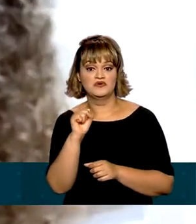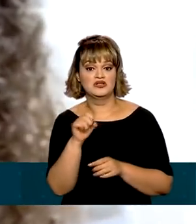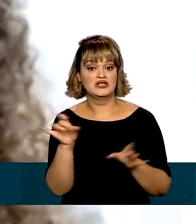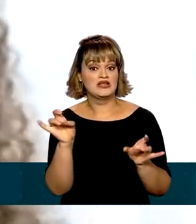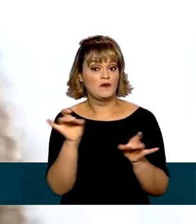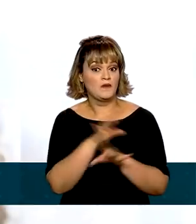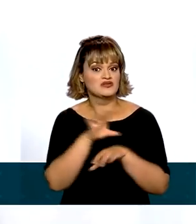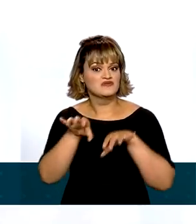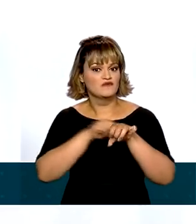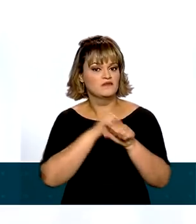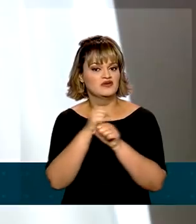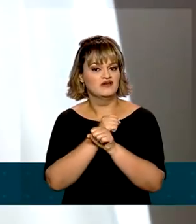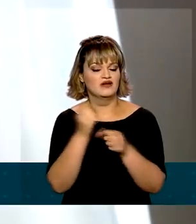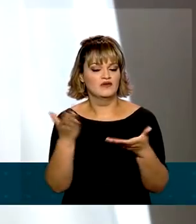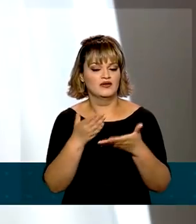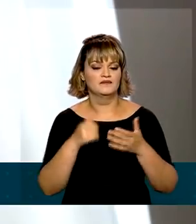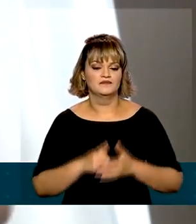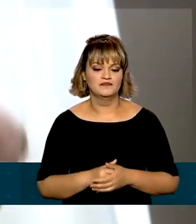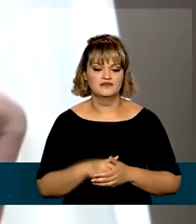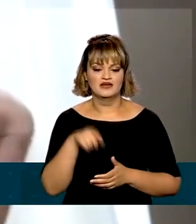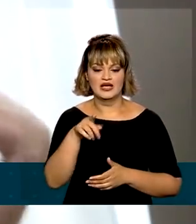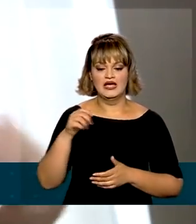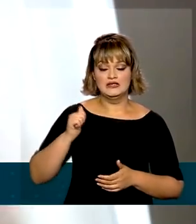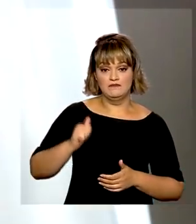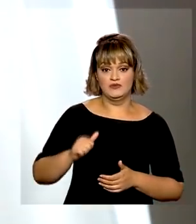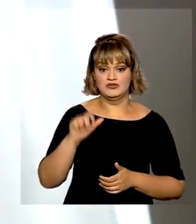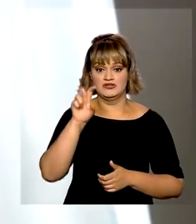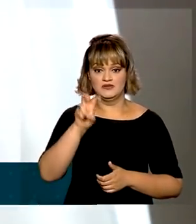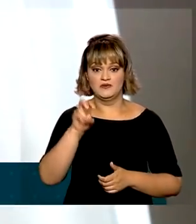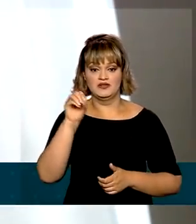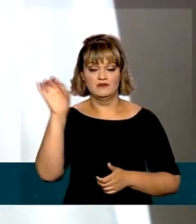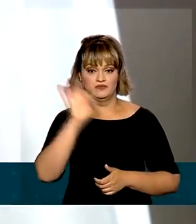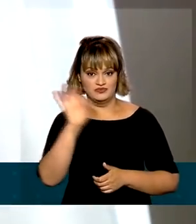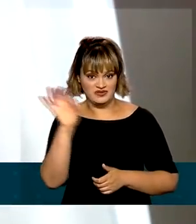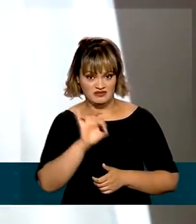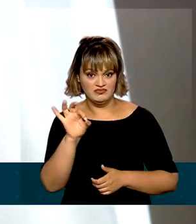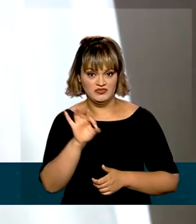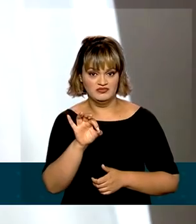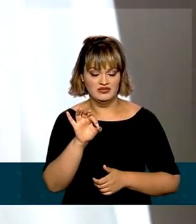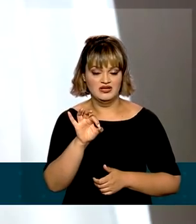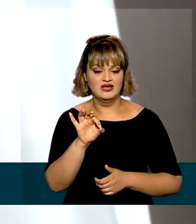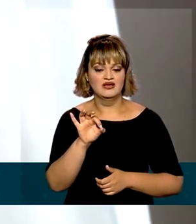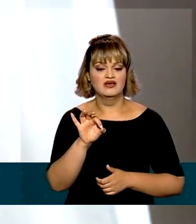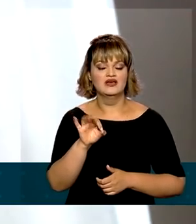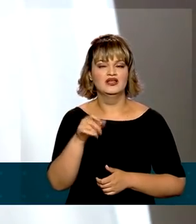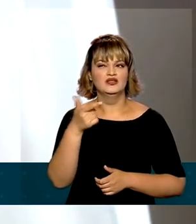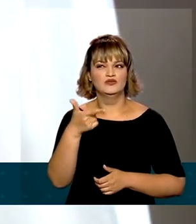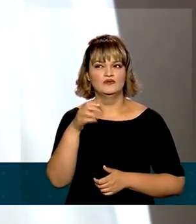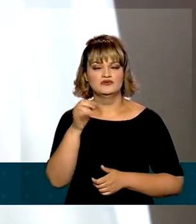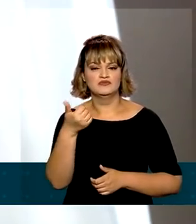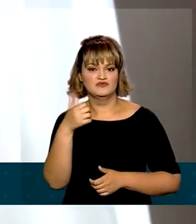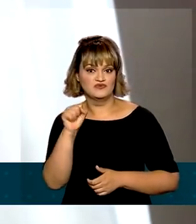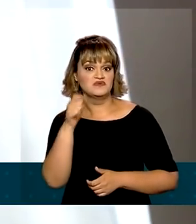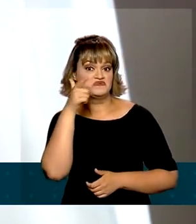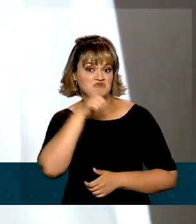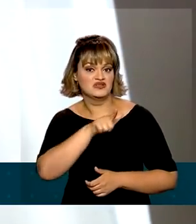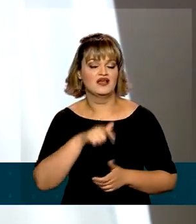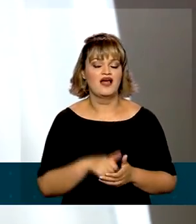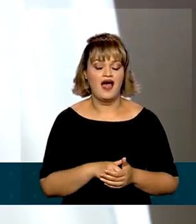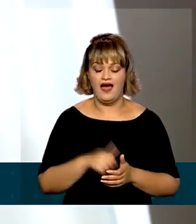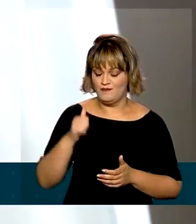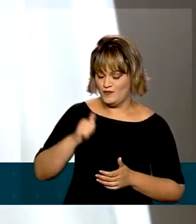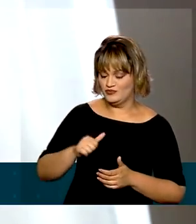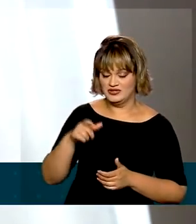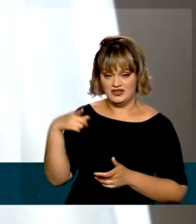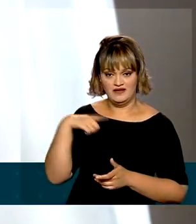a graduação este ano. Tenho uma bolsa de 50% do ProUni, que eu consegui em 2018. Com essa